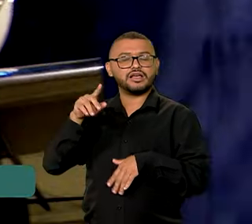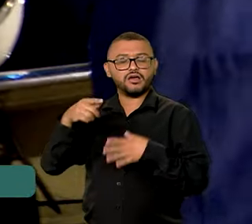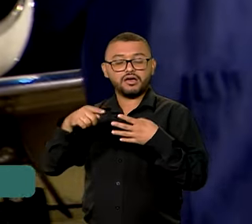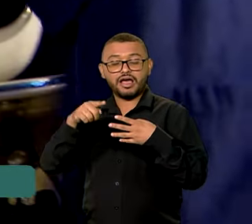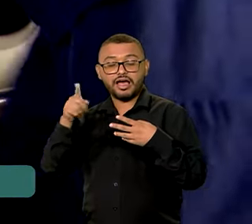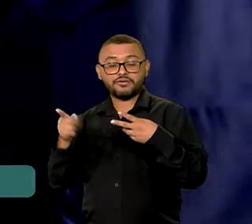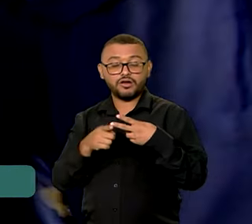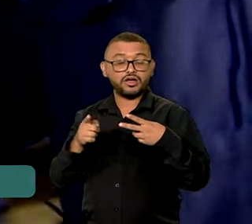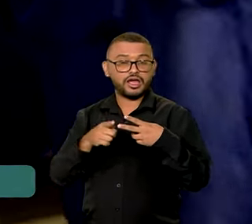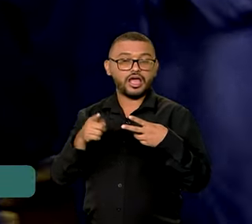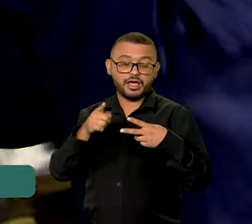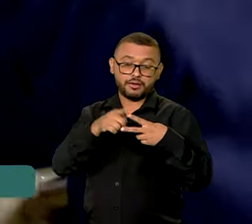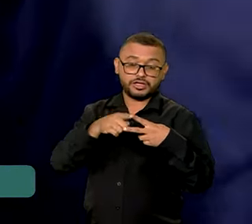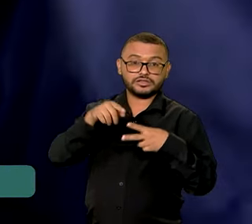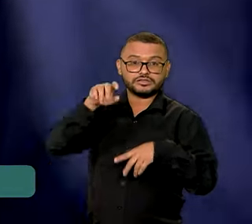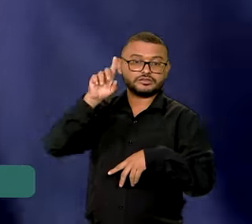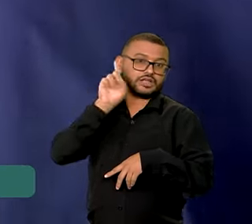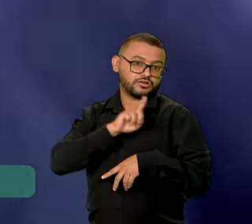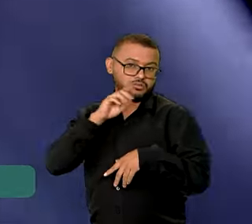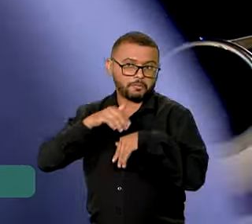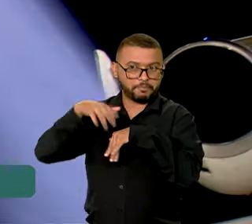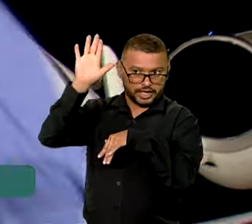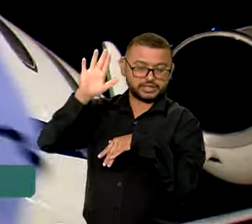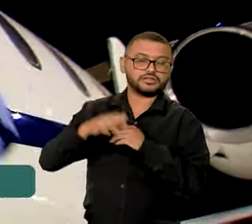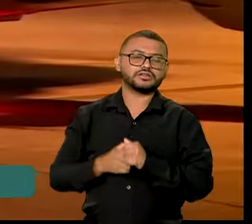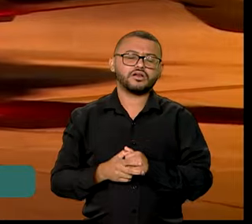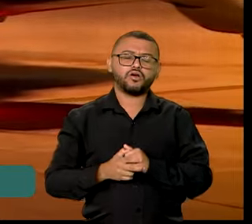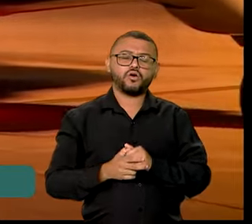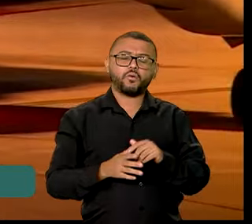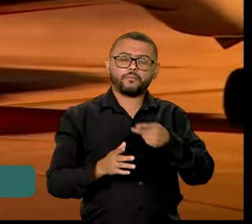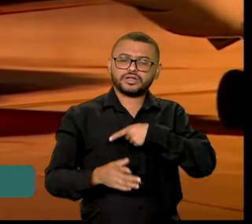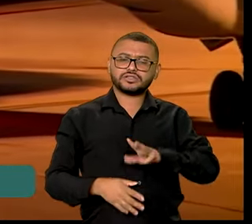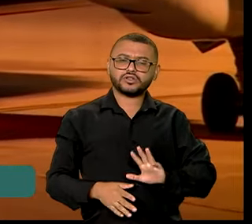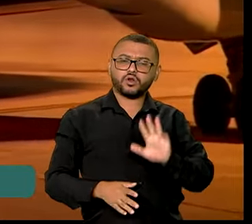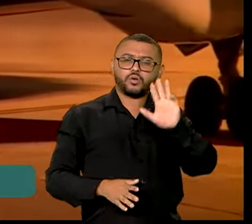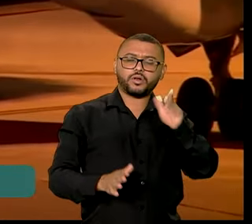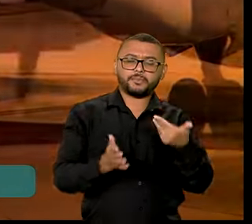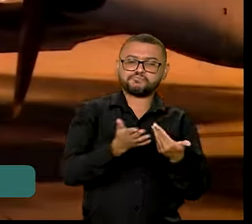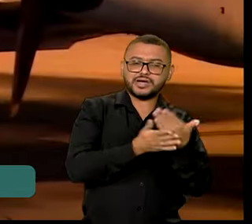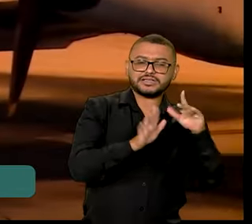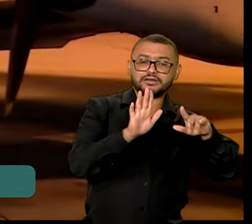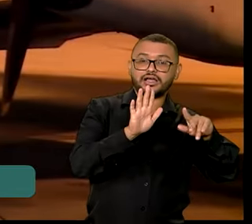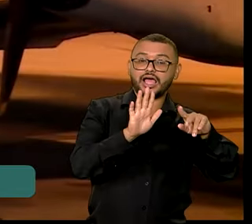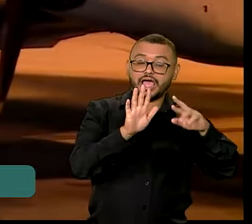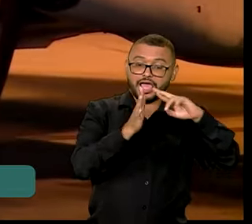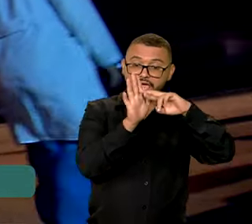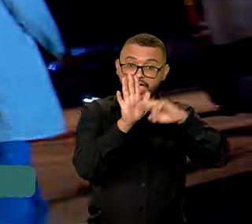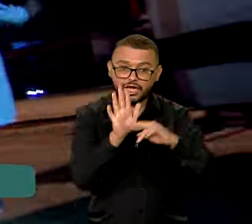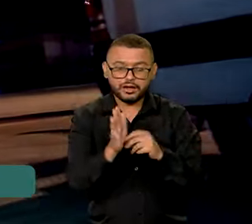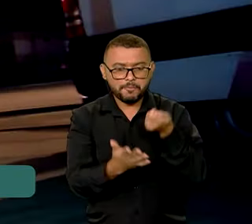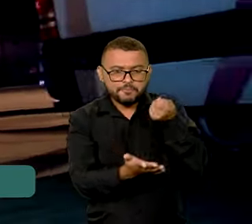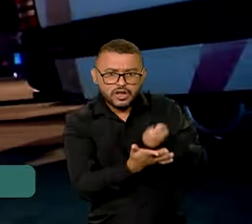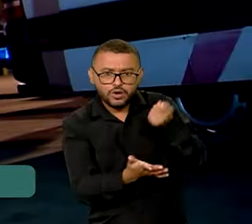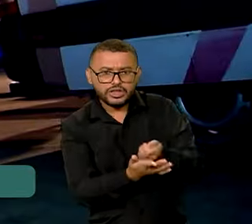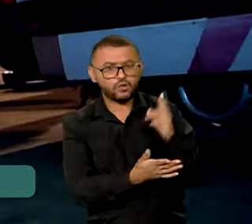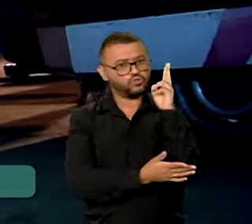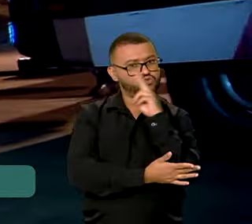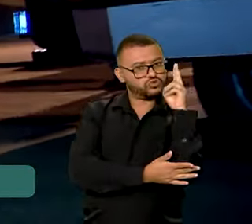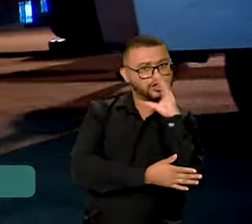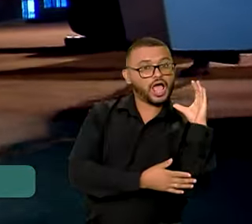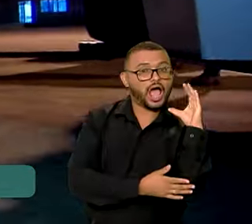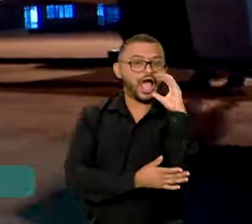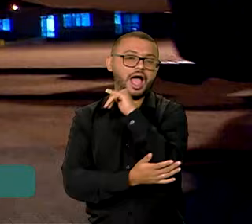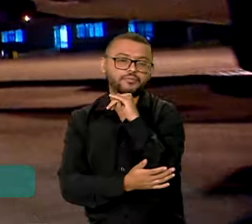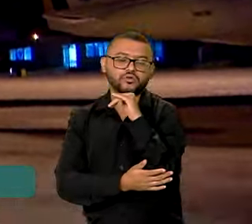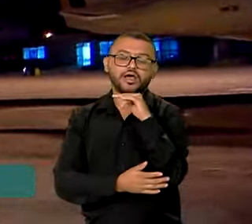Unidos. Com a sanção do presidente Lula, o país passa a ter uma norma que gera prioridade, previsibilidade